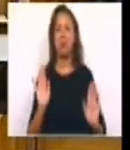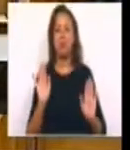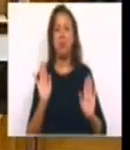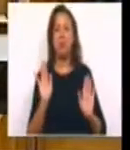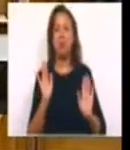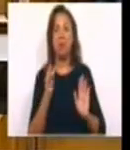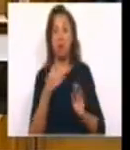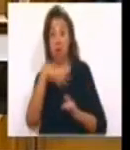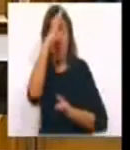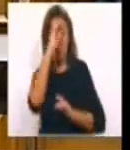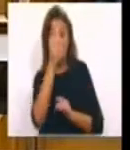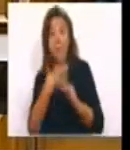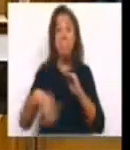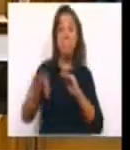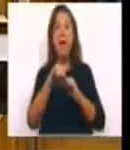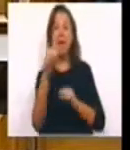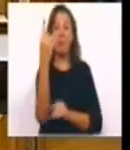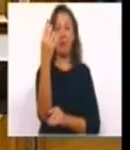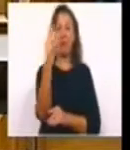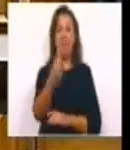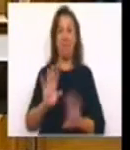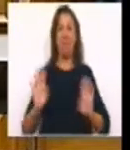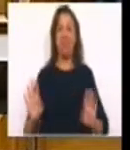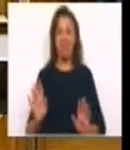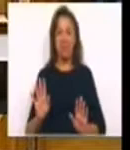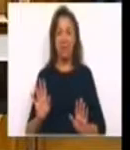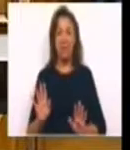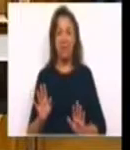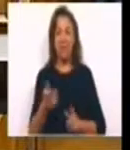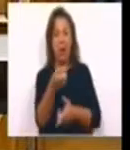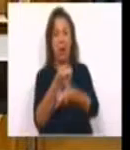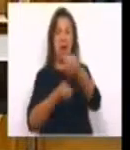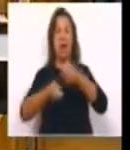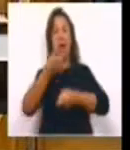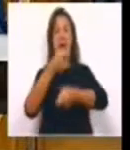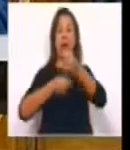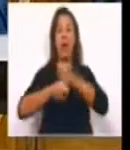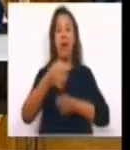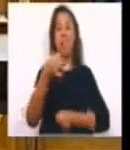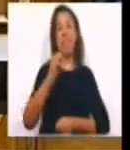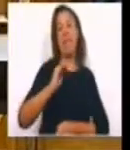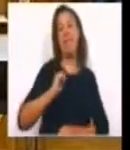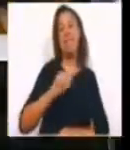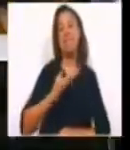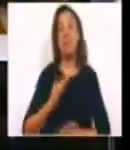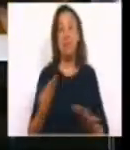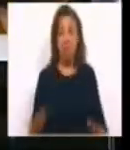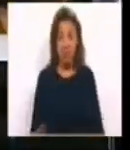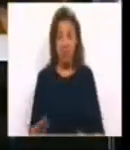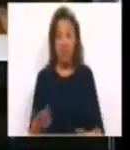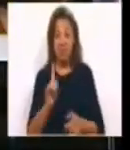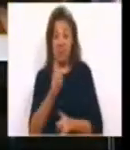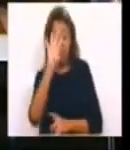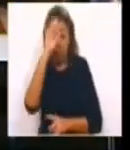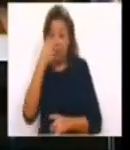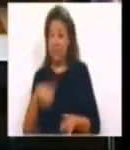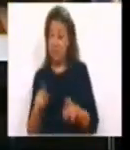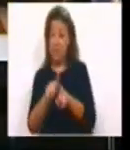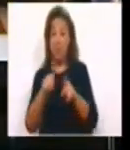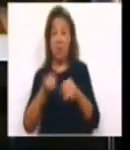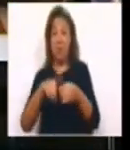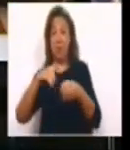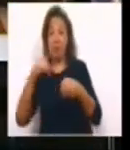Governo, mais uma vez, anda a reboque do PSD. Aconteceu com a descentralização, com a